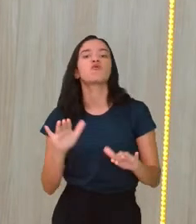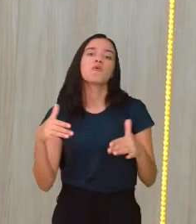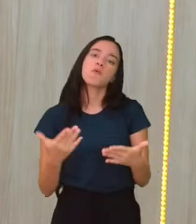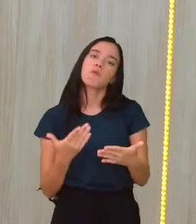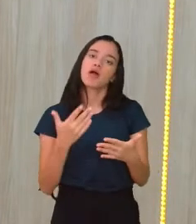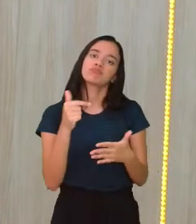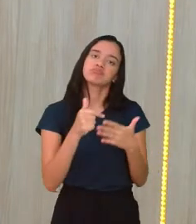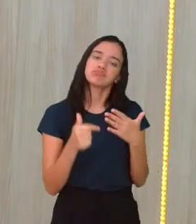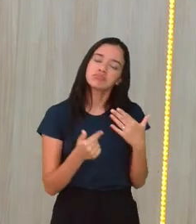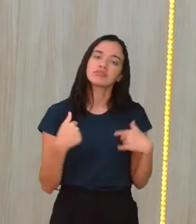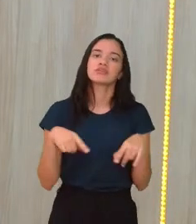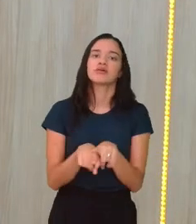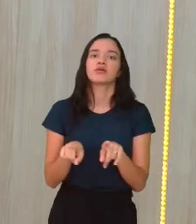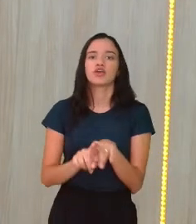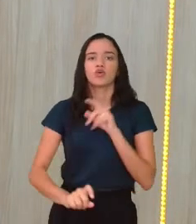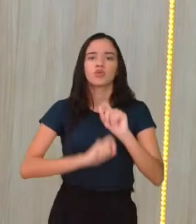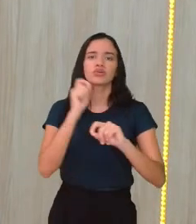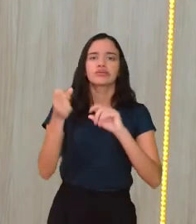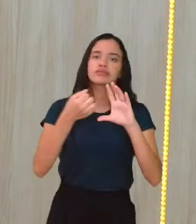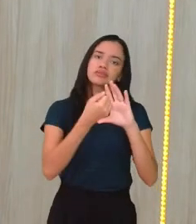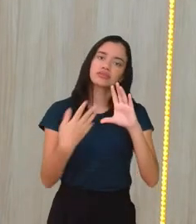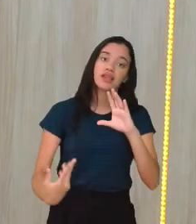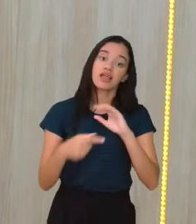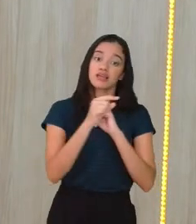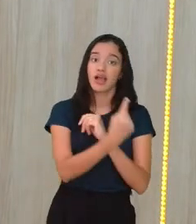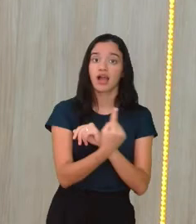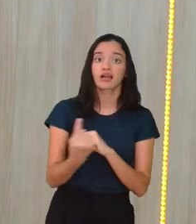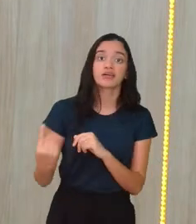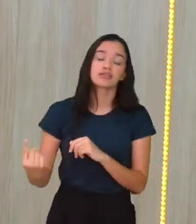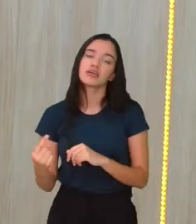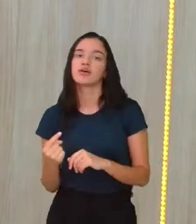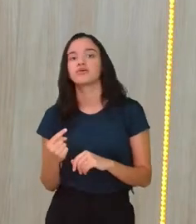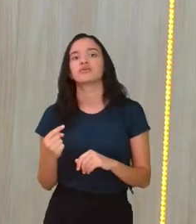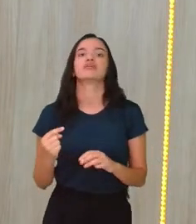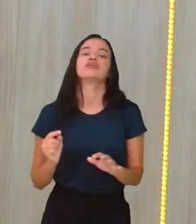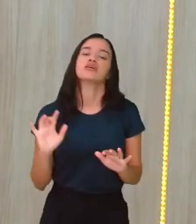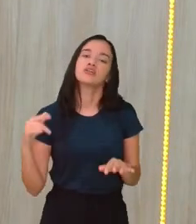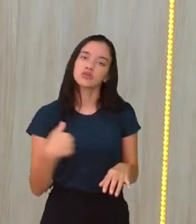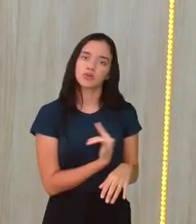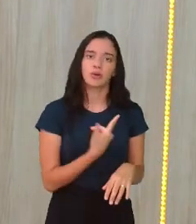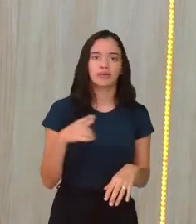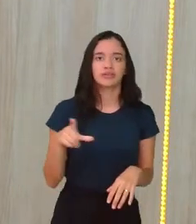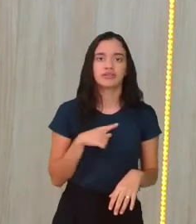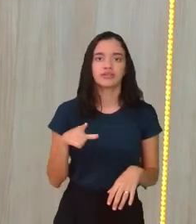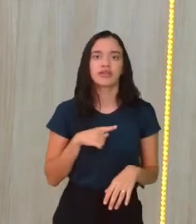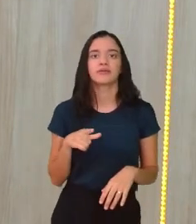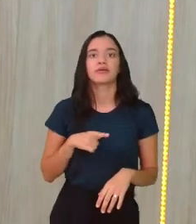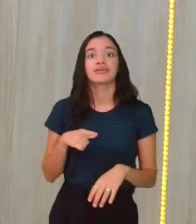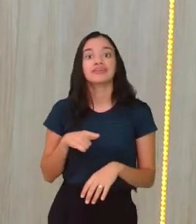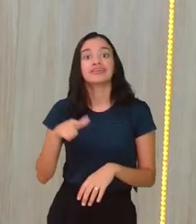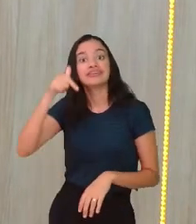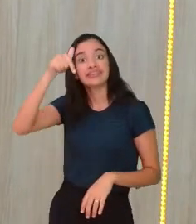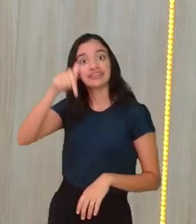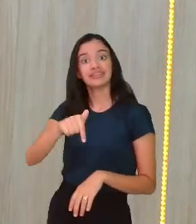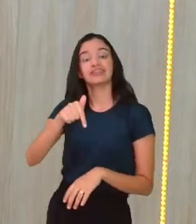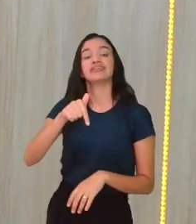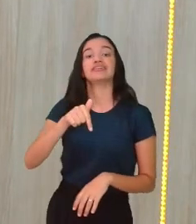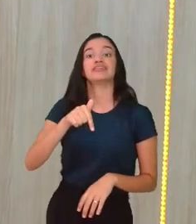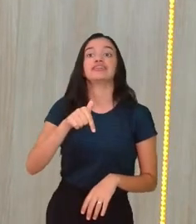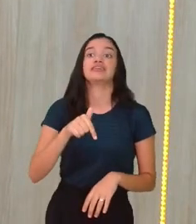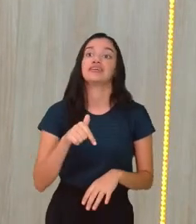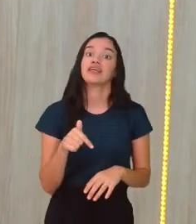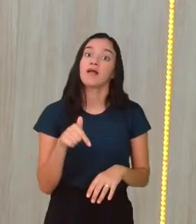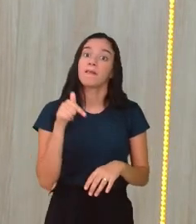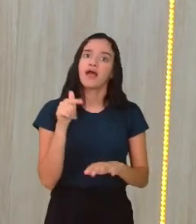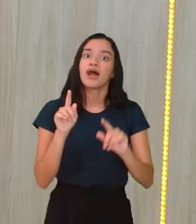as modalidades, o que é que caracteriza cada uma. Então, nós temos sete, na tela tem